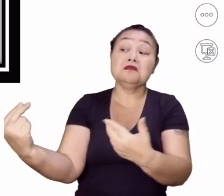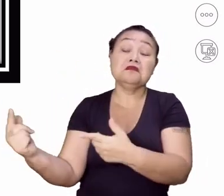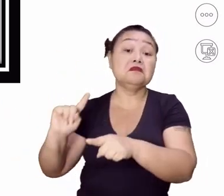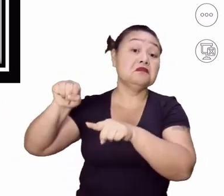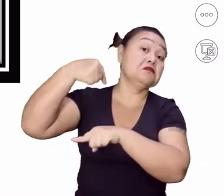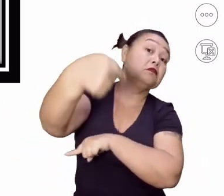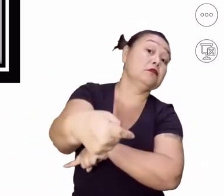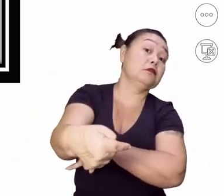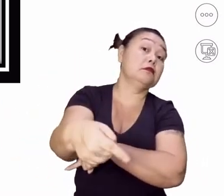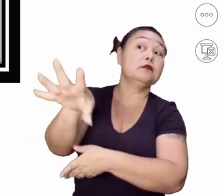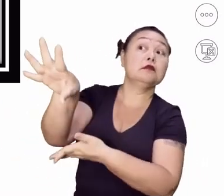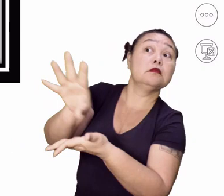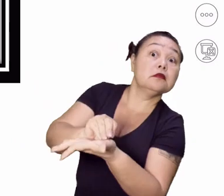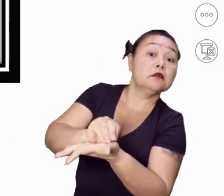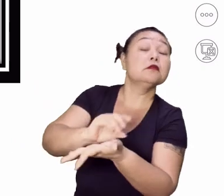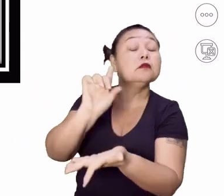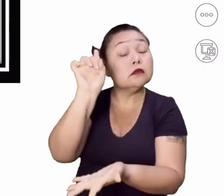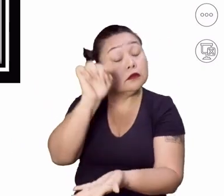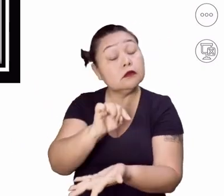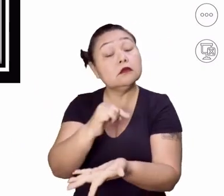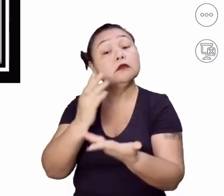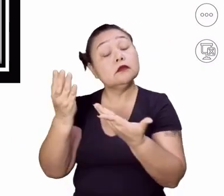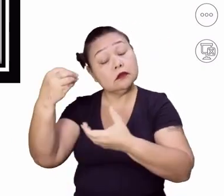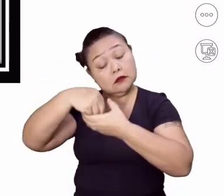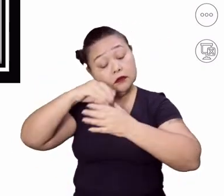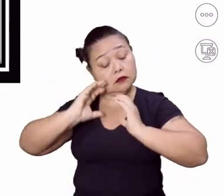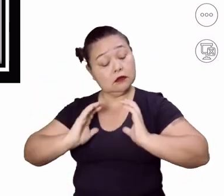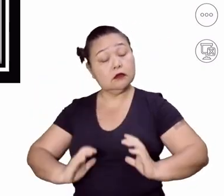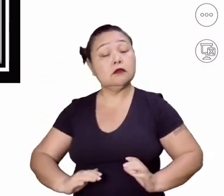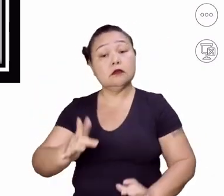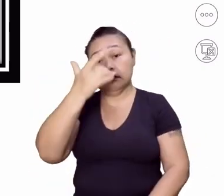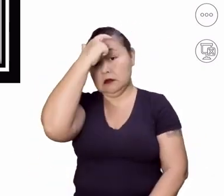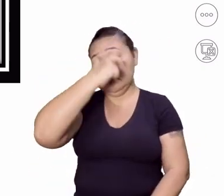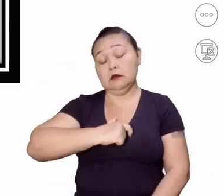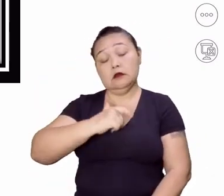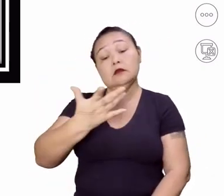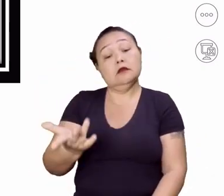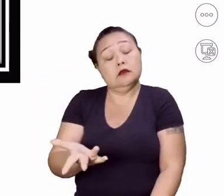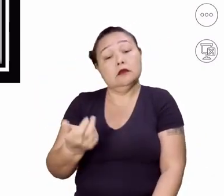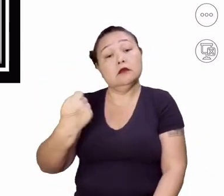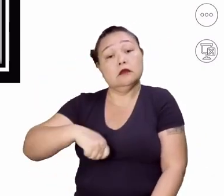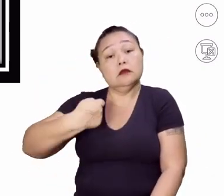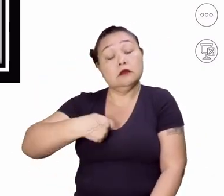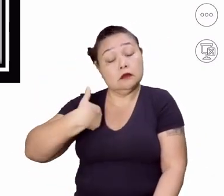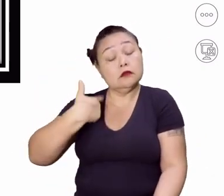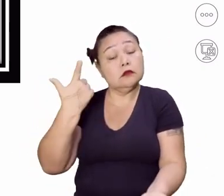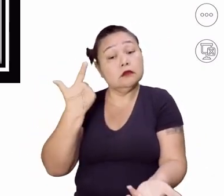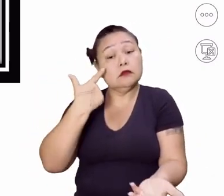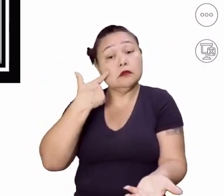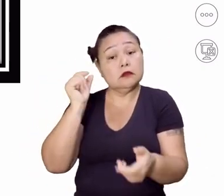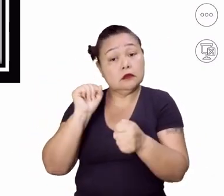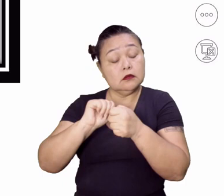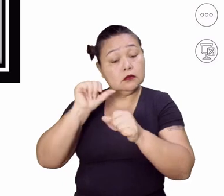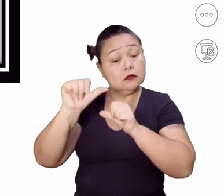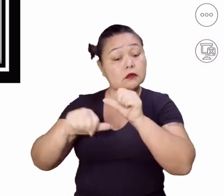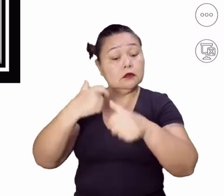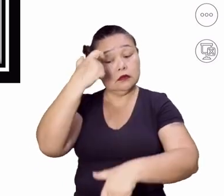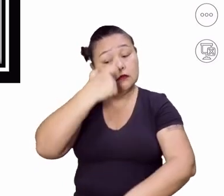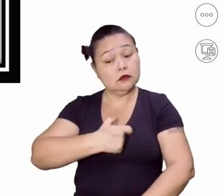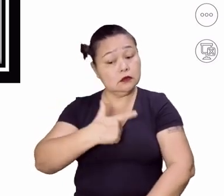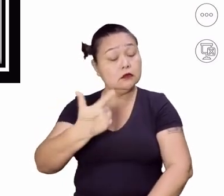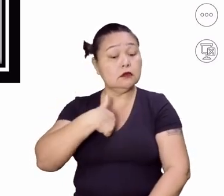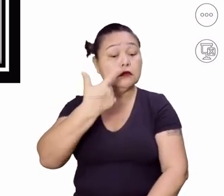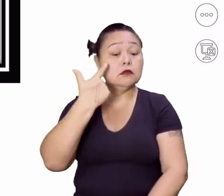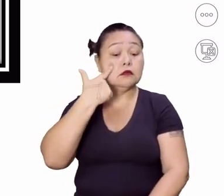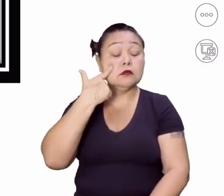consequência, gente. Então, faz parte do comportamento da pessoa mesmo. E precisa ser corrigido. Também aquelas